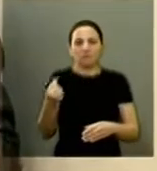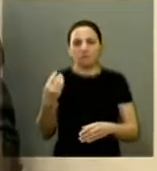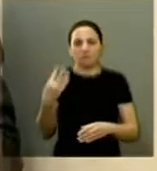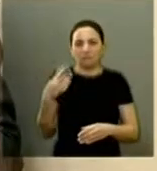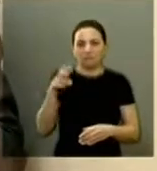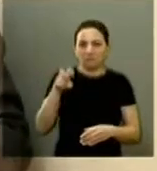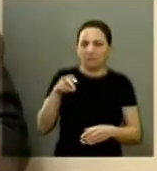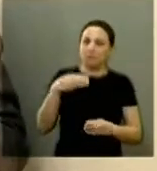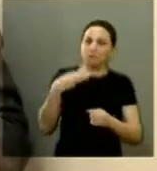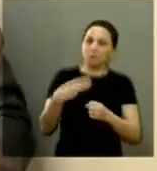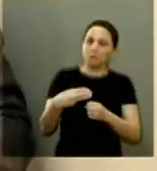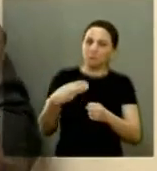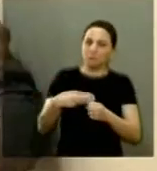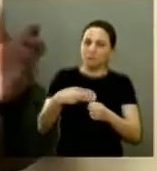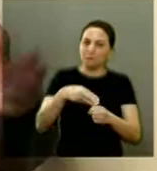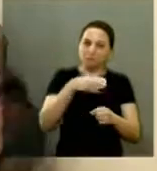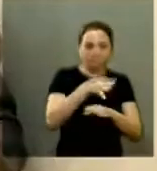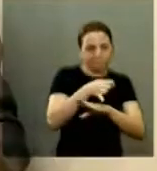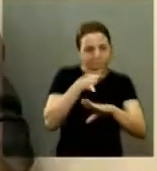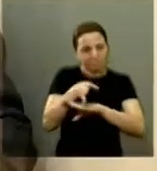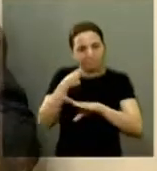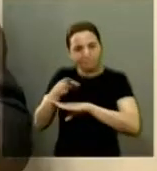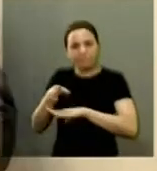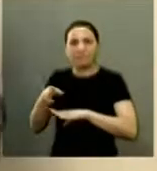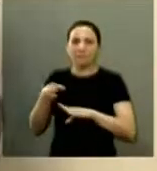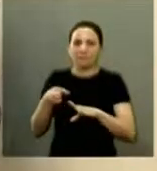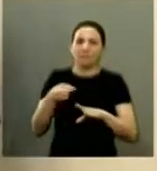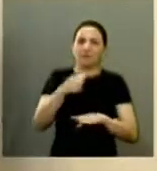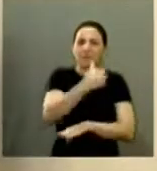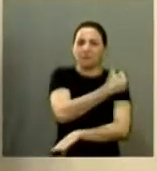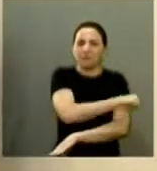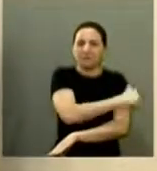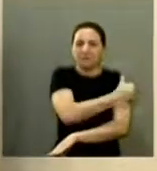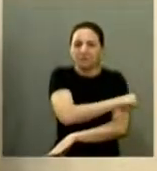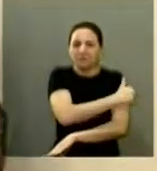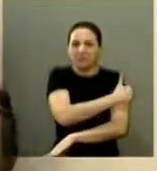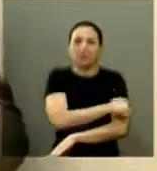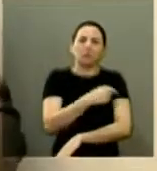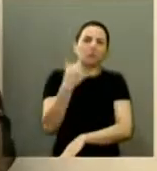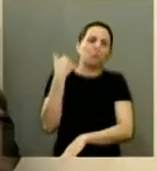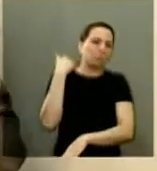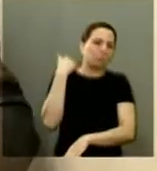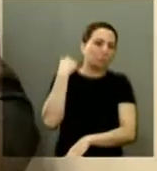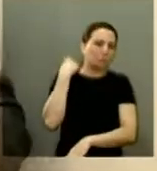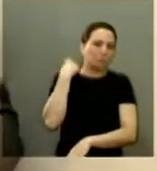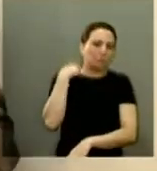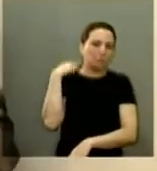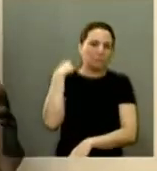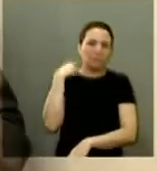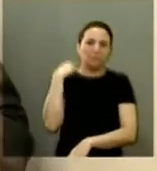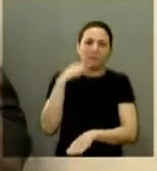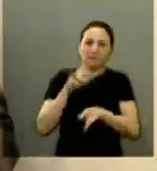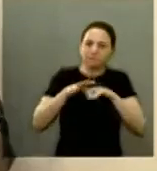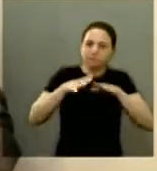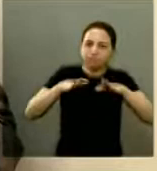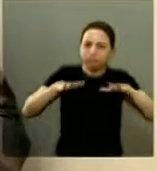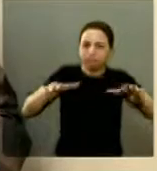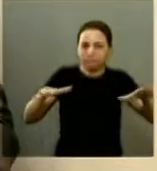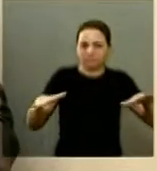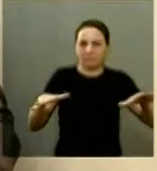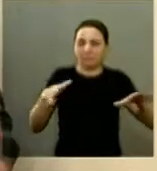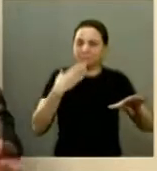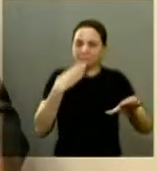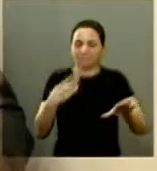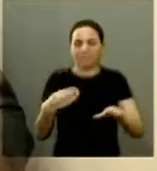engano então é muito município divisa do Rio de Janeiro divisa Minas Gerais então é uma extensão muito grande para você pedir